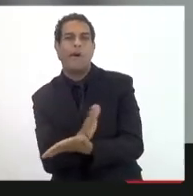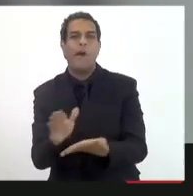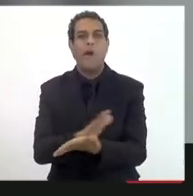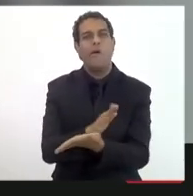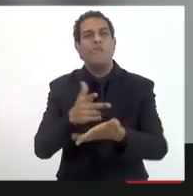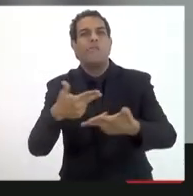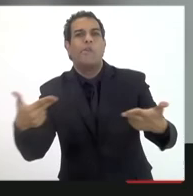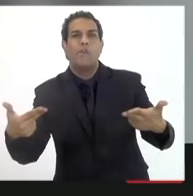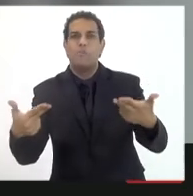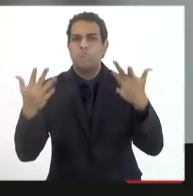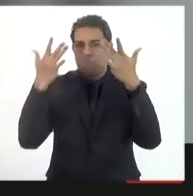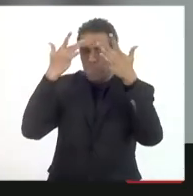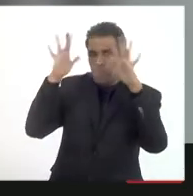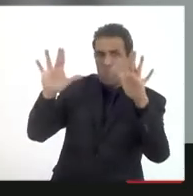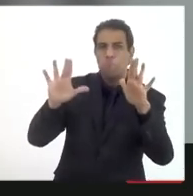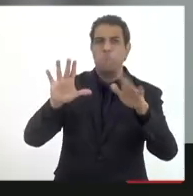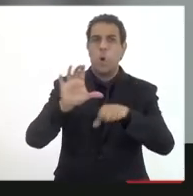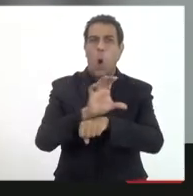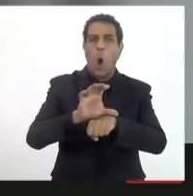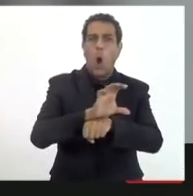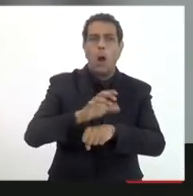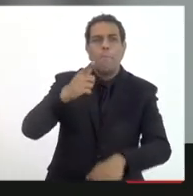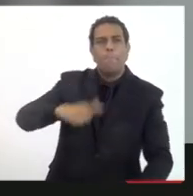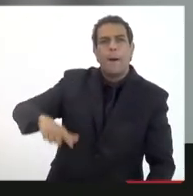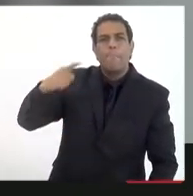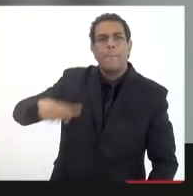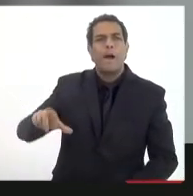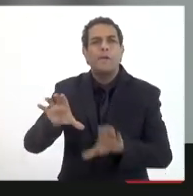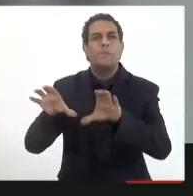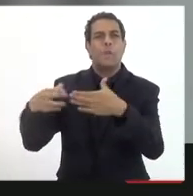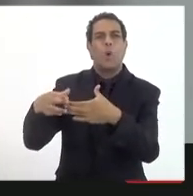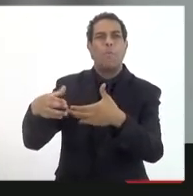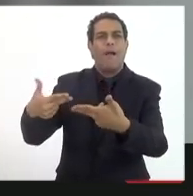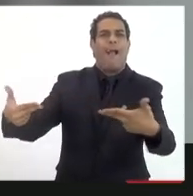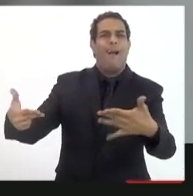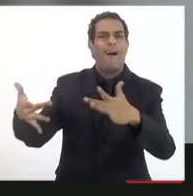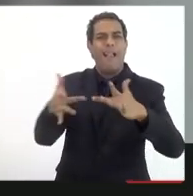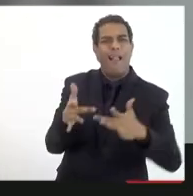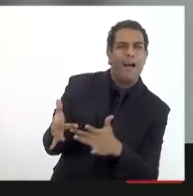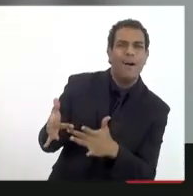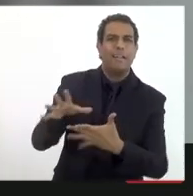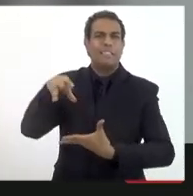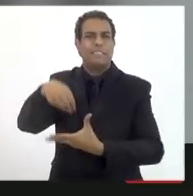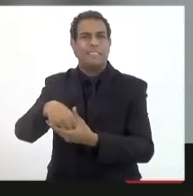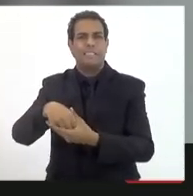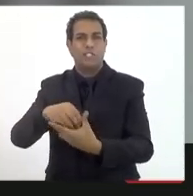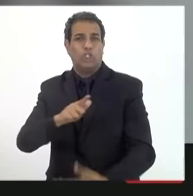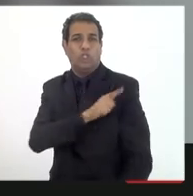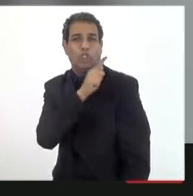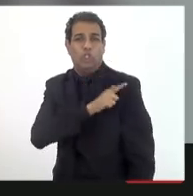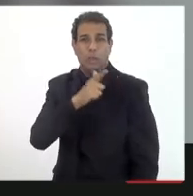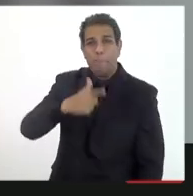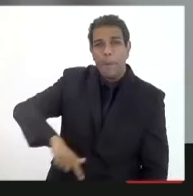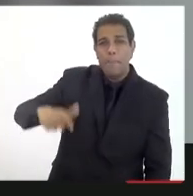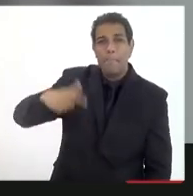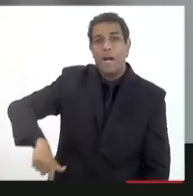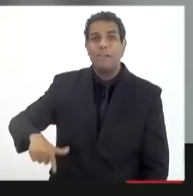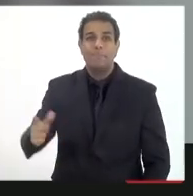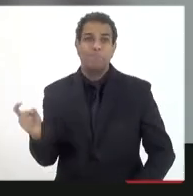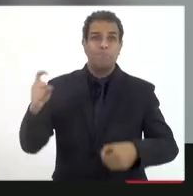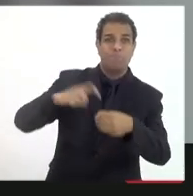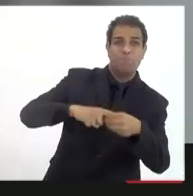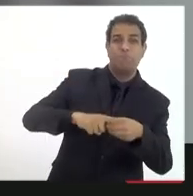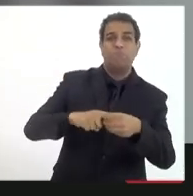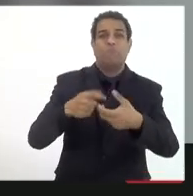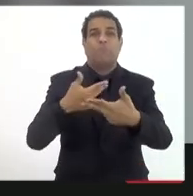então não sei se a constituição de um outro grupo ou se esse próprio grupo do conselho gestor algum outro que pudesse perpassar